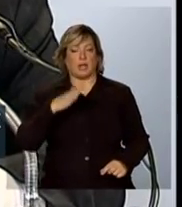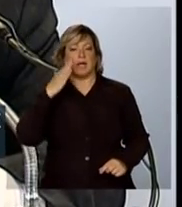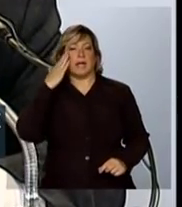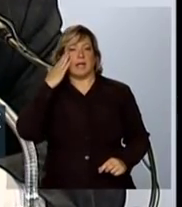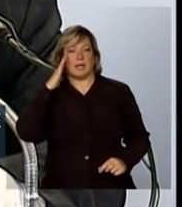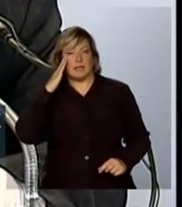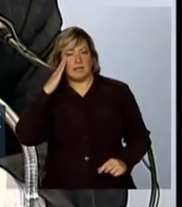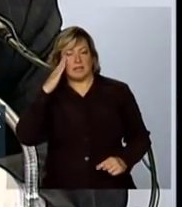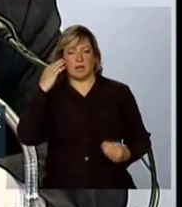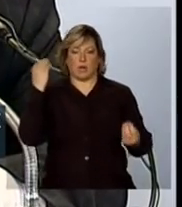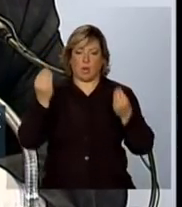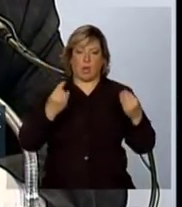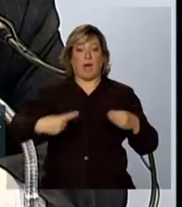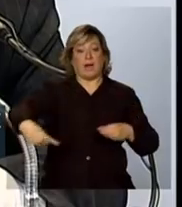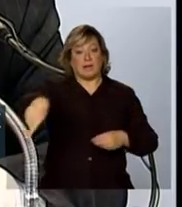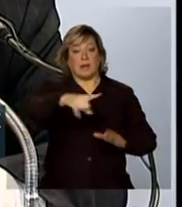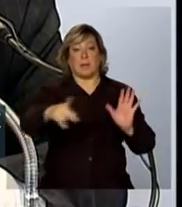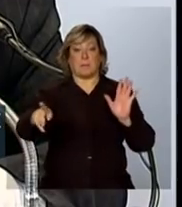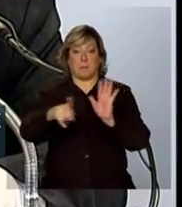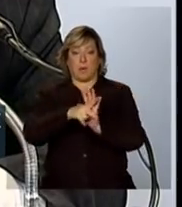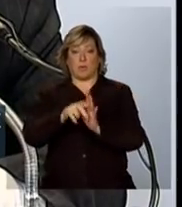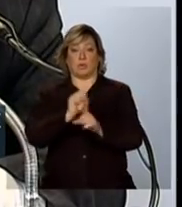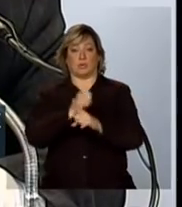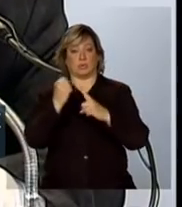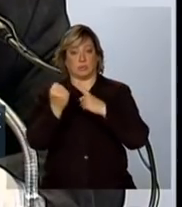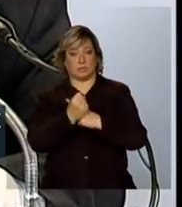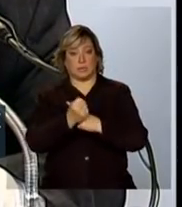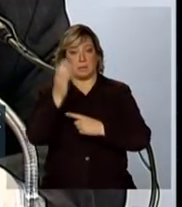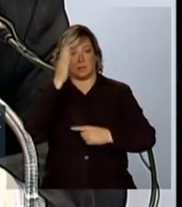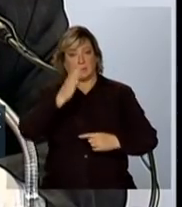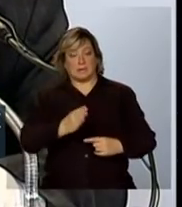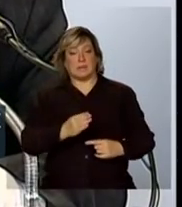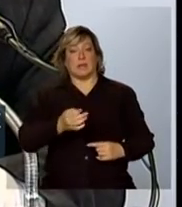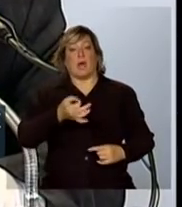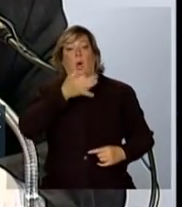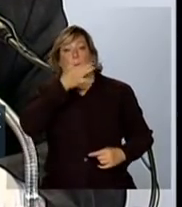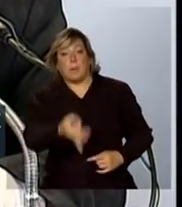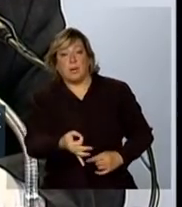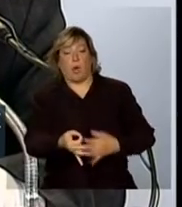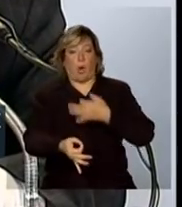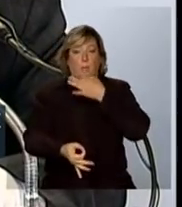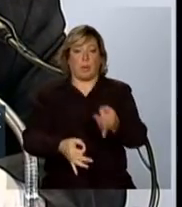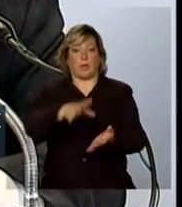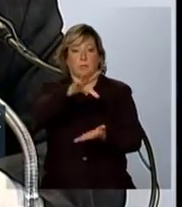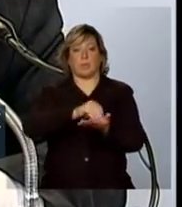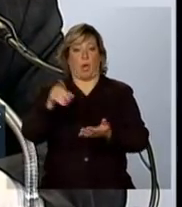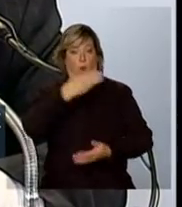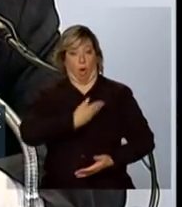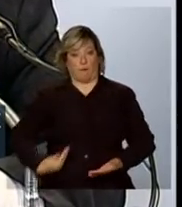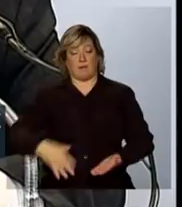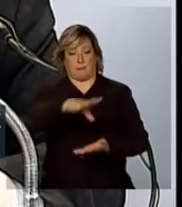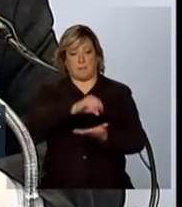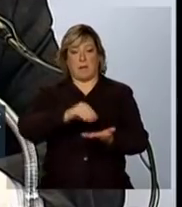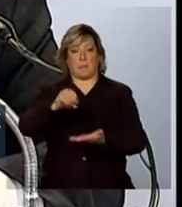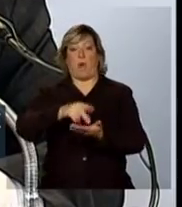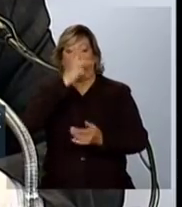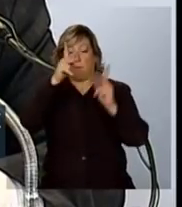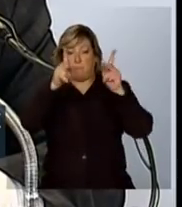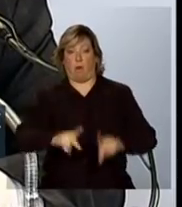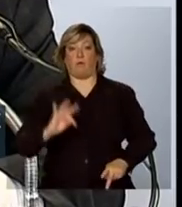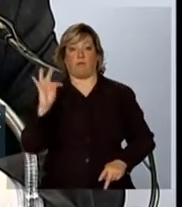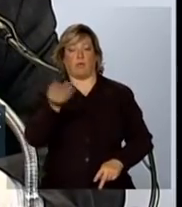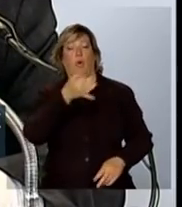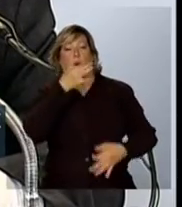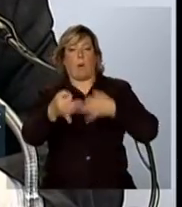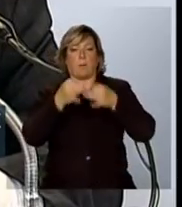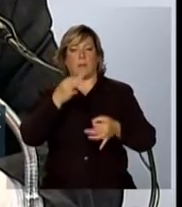a própria sociedade brasileira foi mandando sinais para o governo, para os órgãos